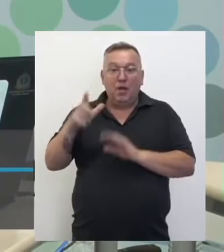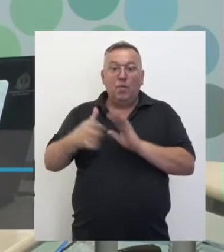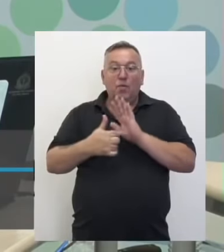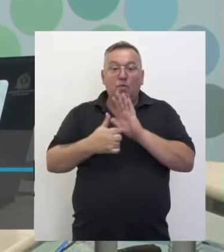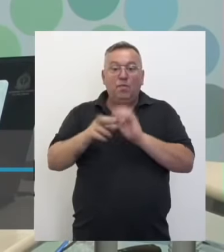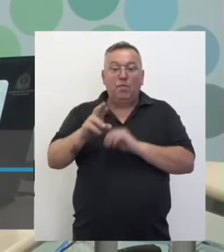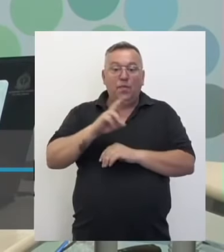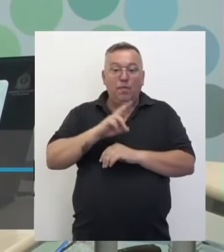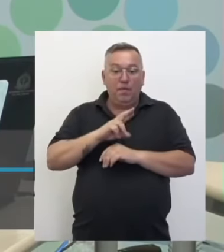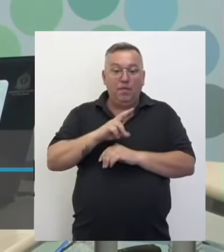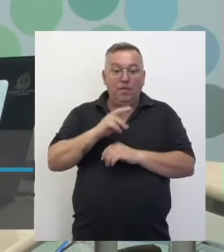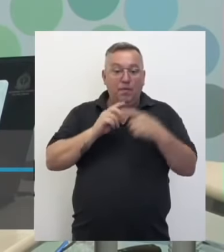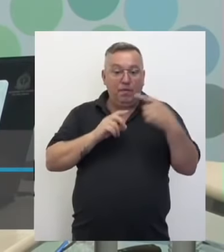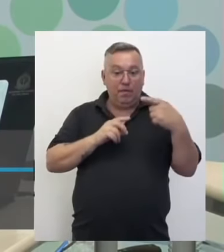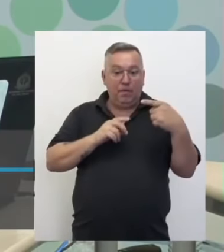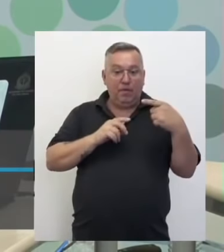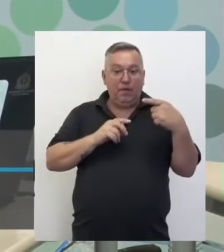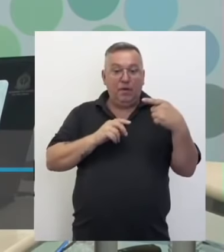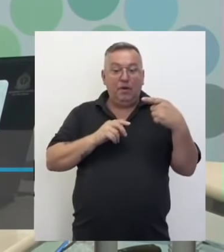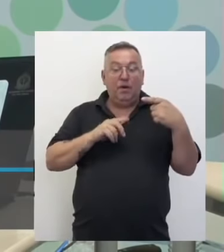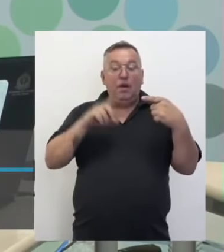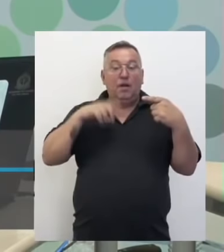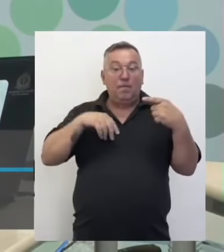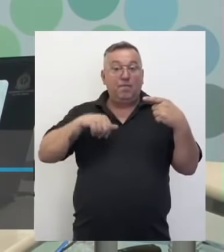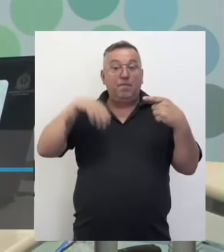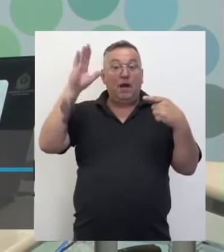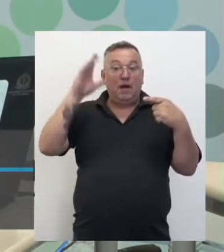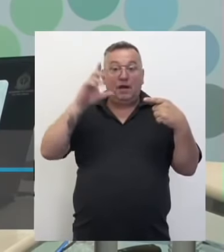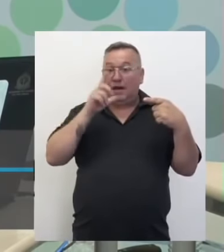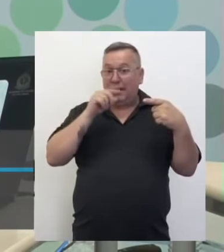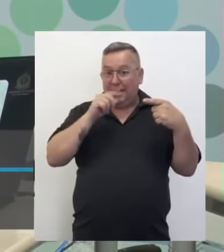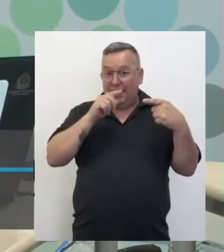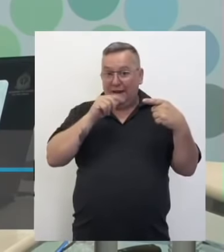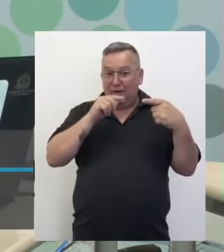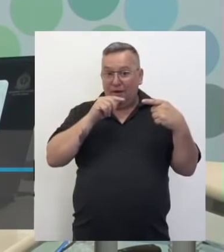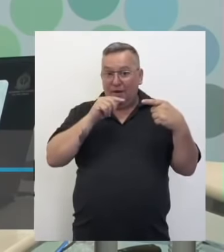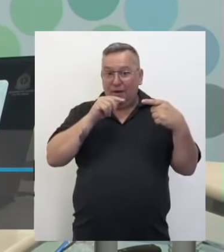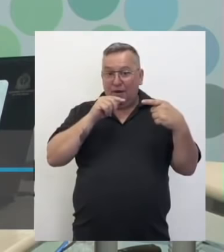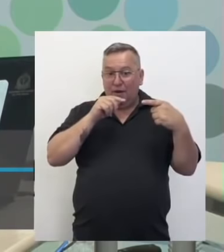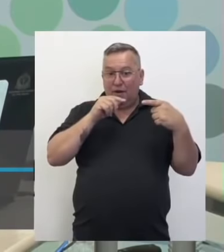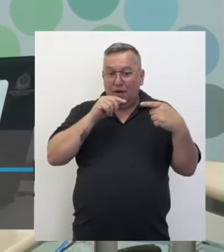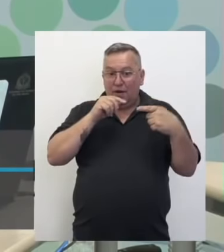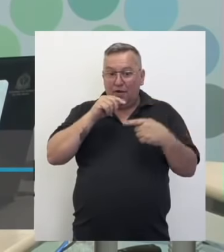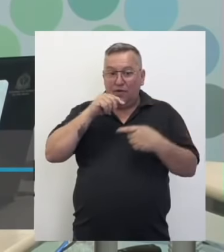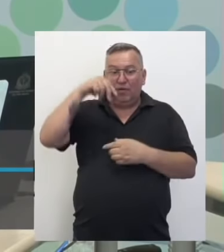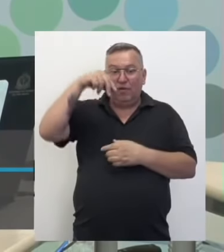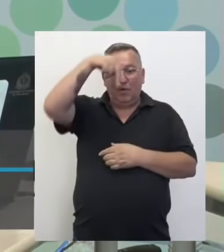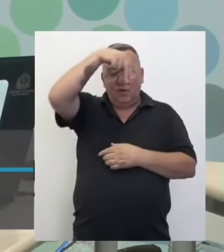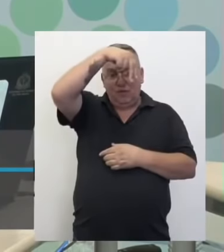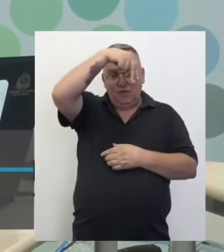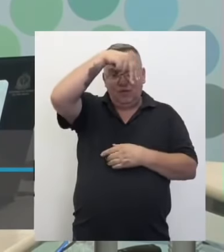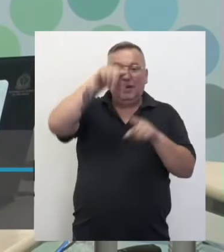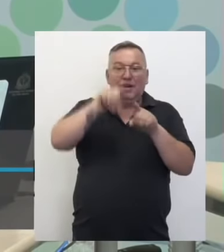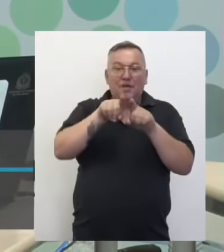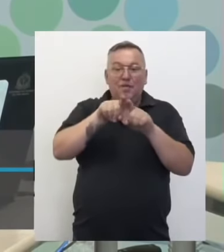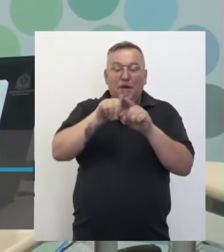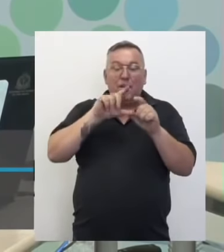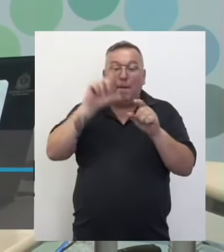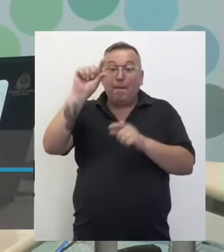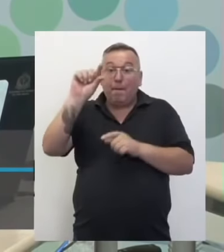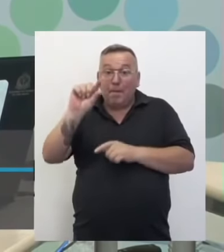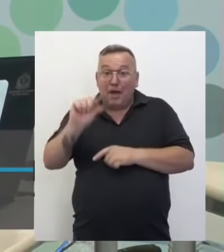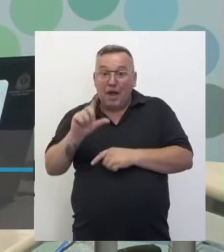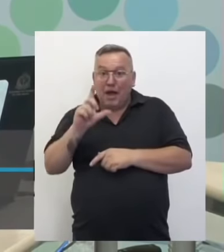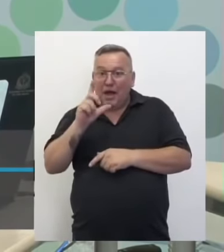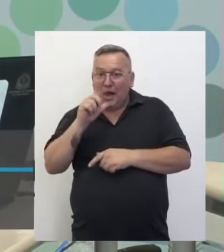resposta da questão 1, qual é a região que tem a maior disponibilidade de água é a região norte e a região que tem a menor